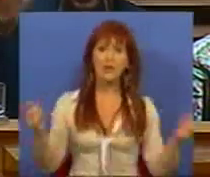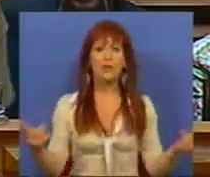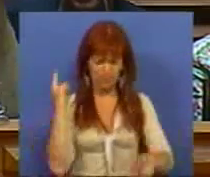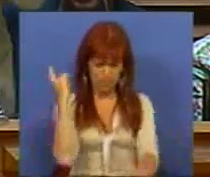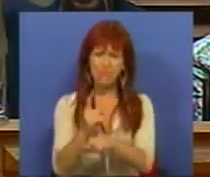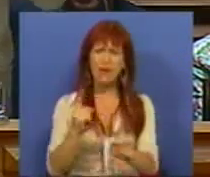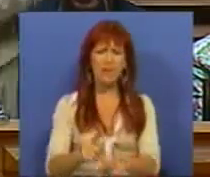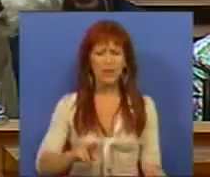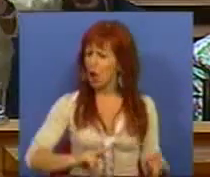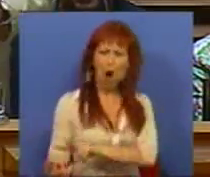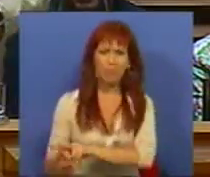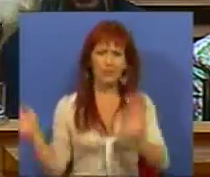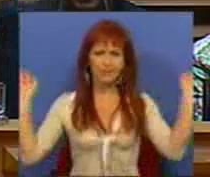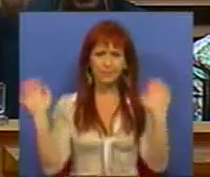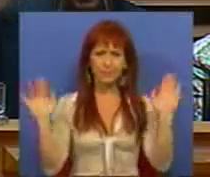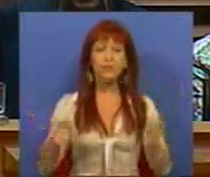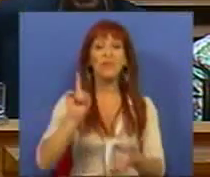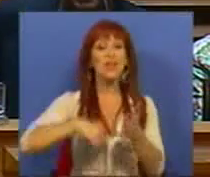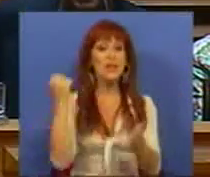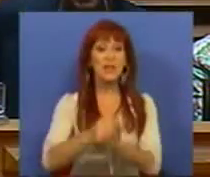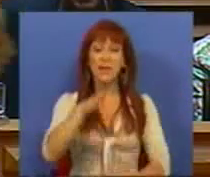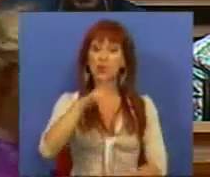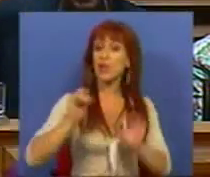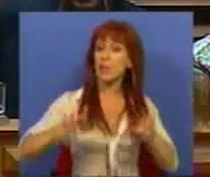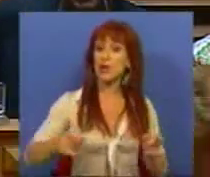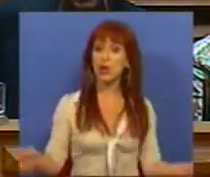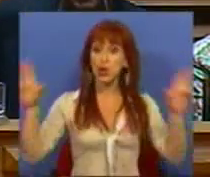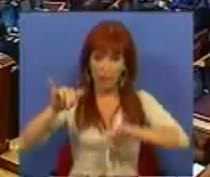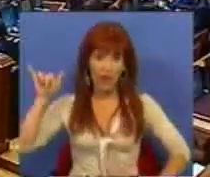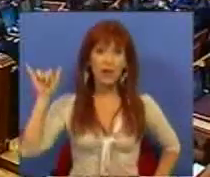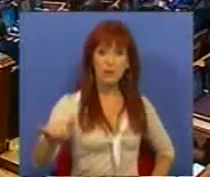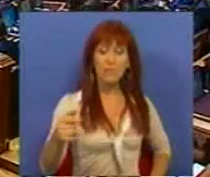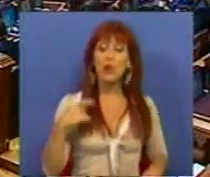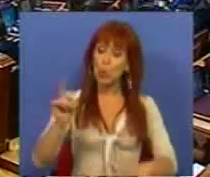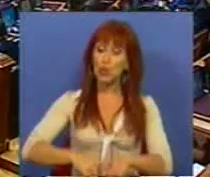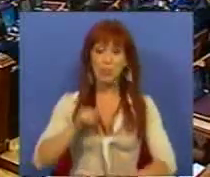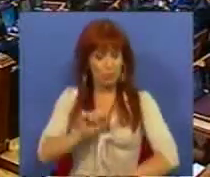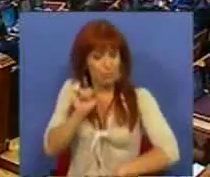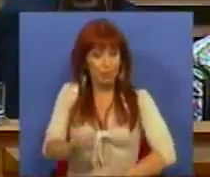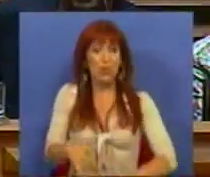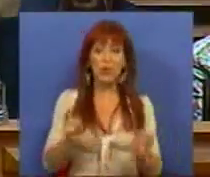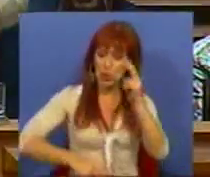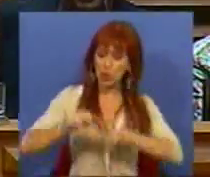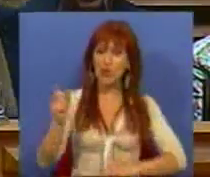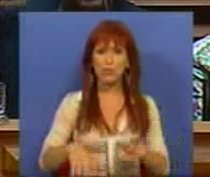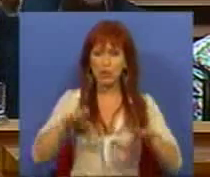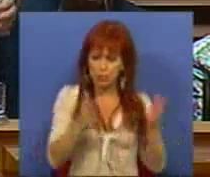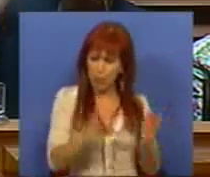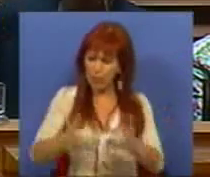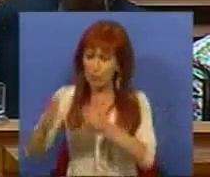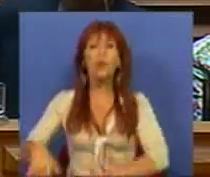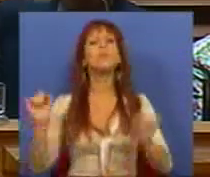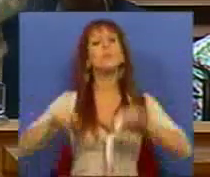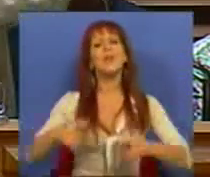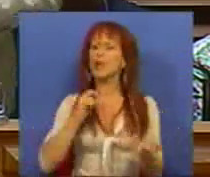Mantemos e não alteramos. Sempre dissemos que é preciso um novo aeroporto, no tempo próprio, construído por módulos, com certeza,